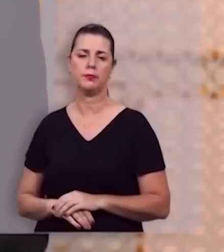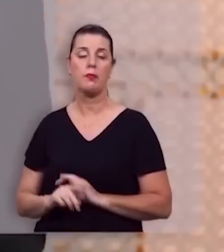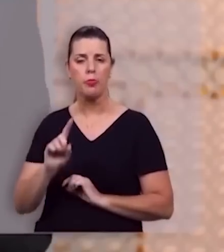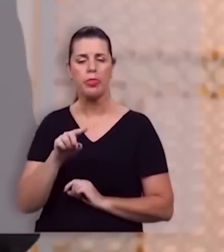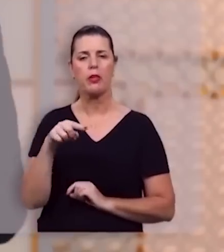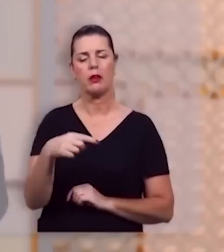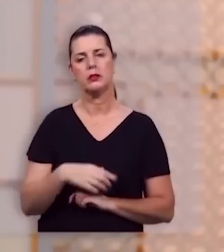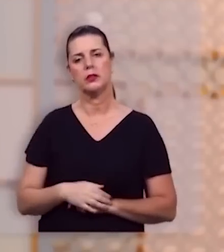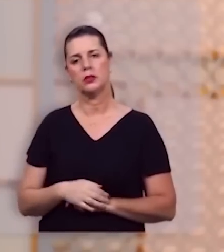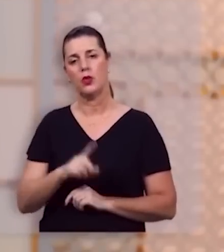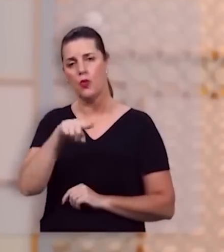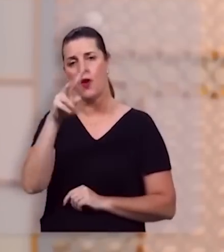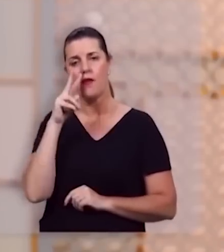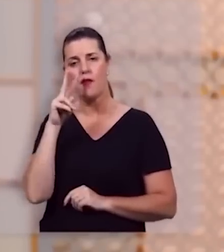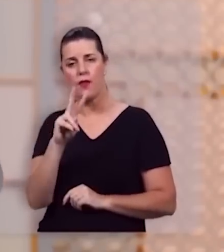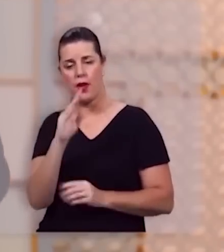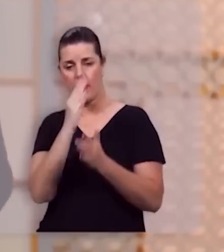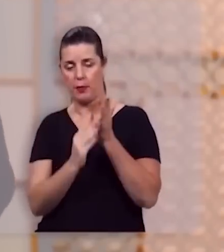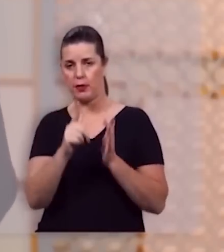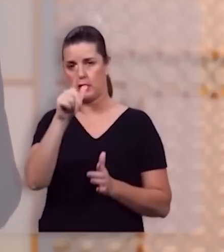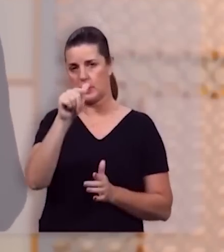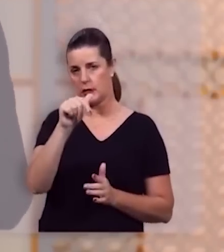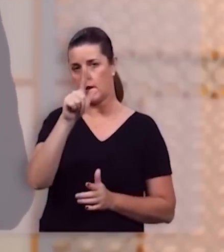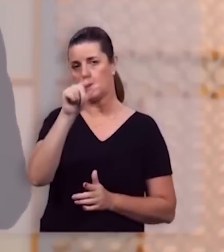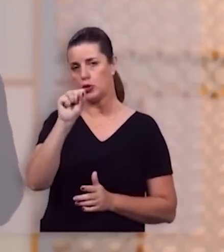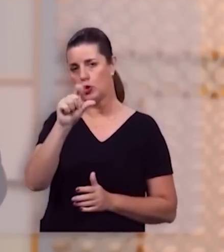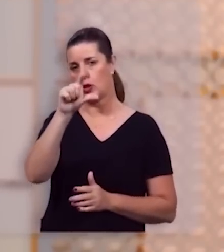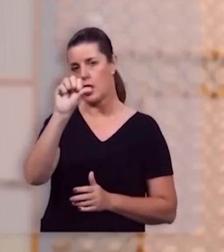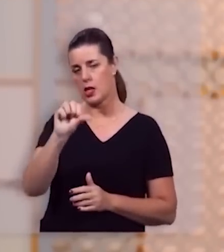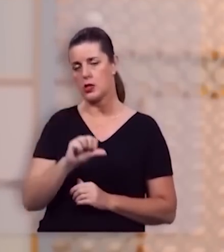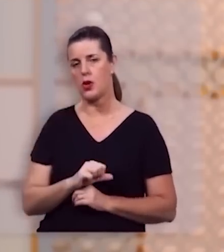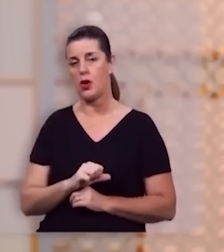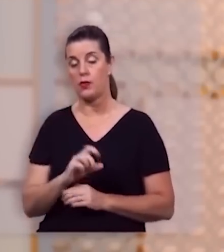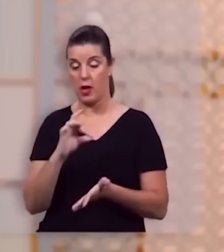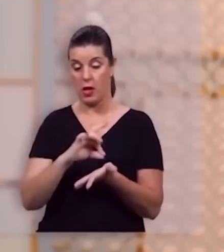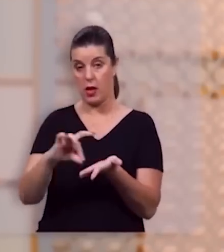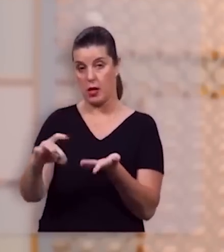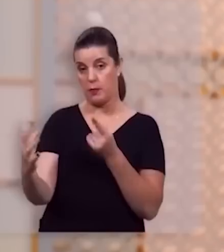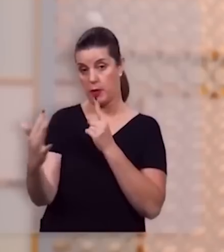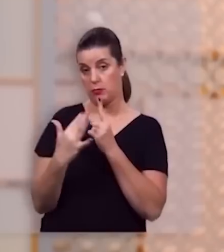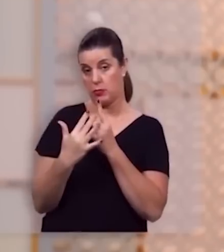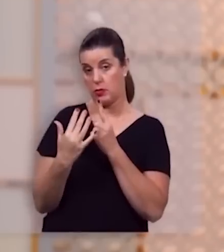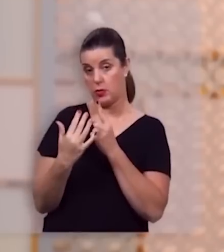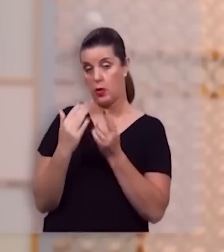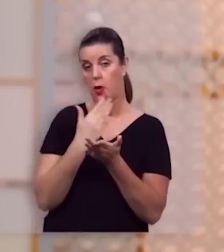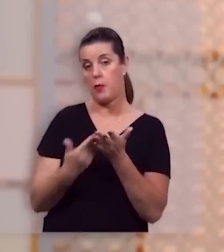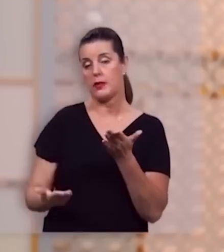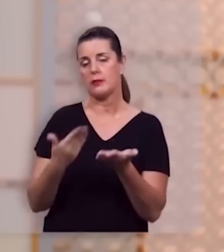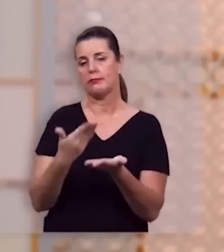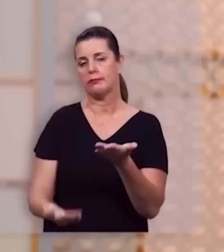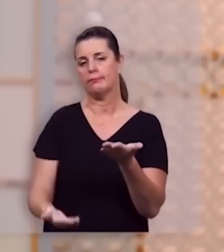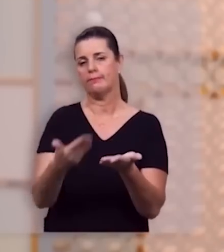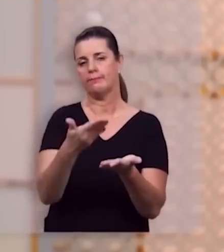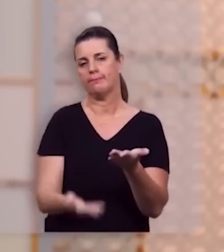Então, você verá nos capítulos 17, 18 e 19, que esses inimigos que se levantaram começam a cair.